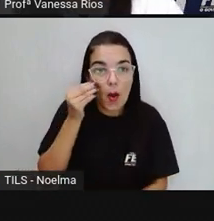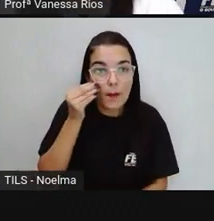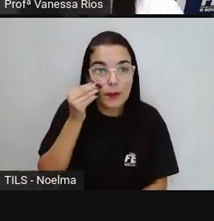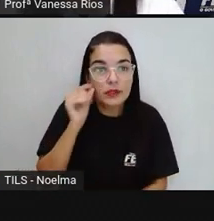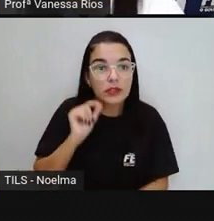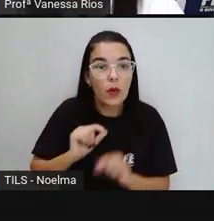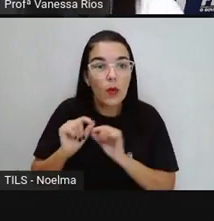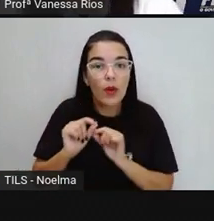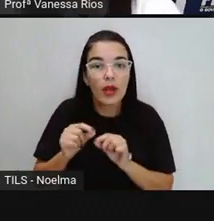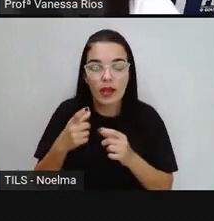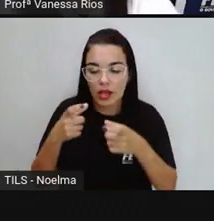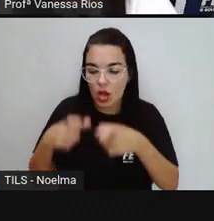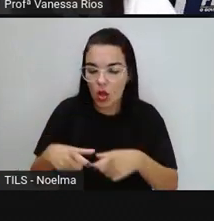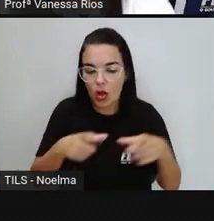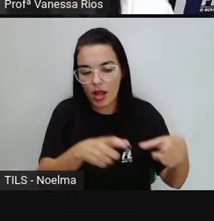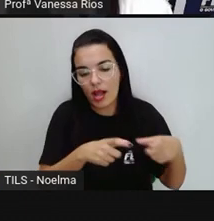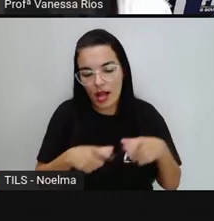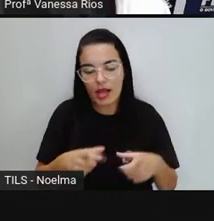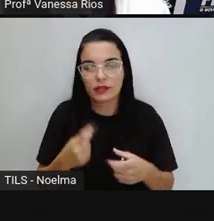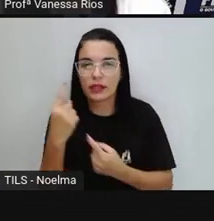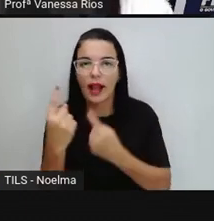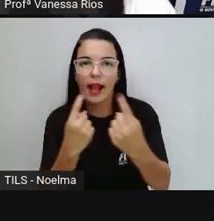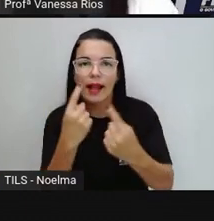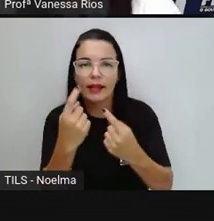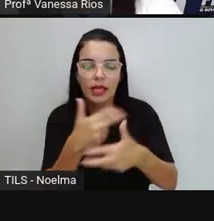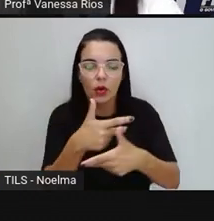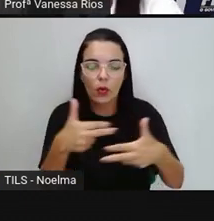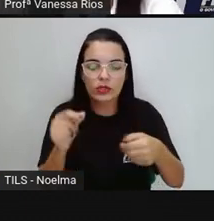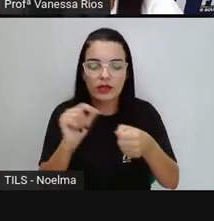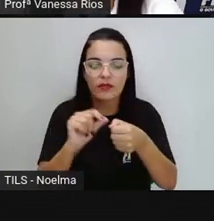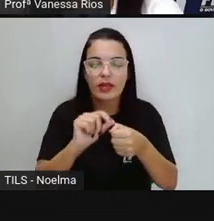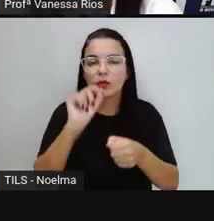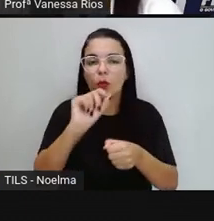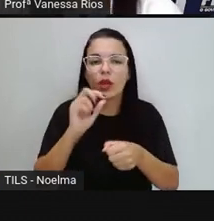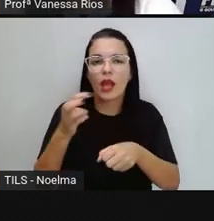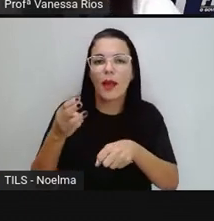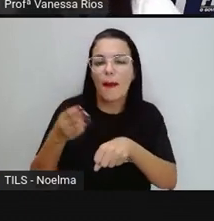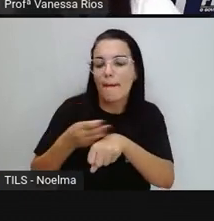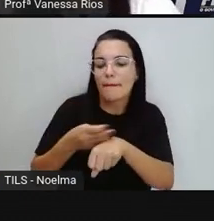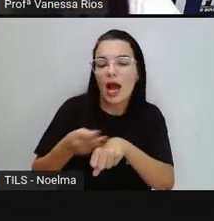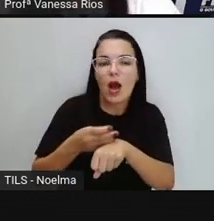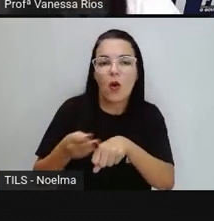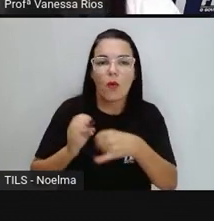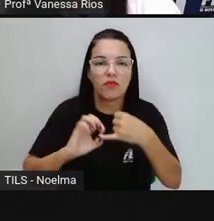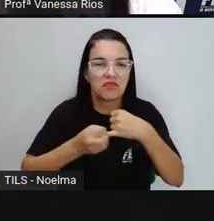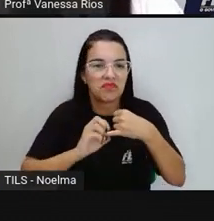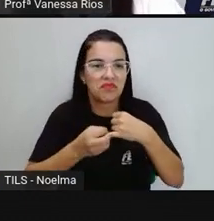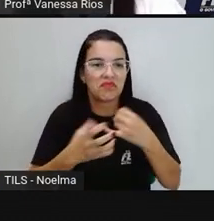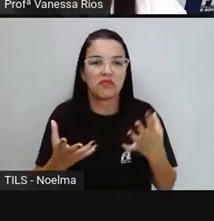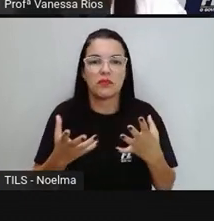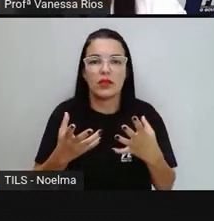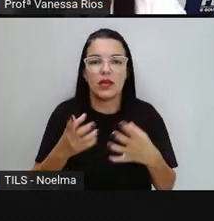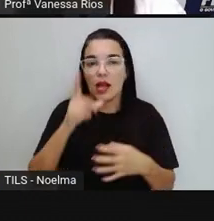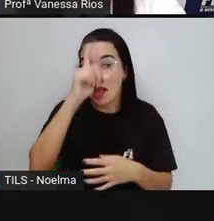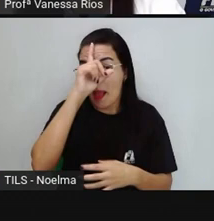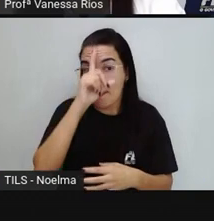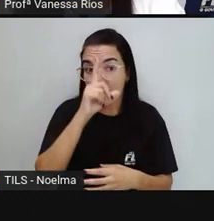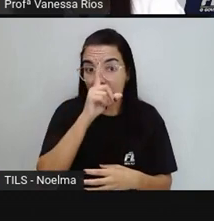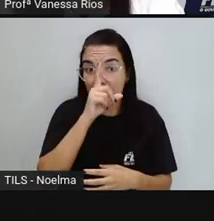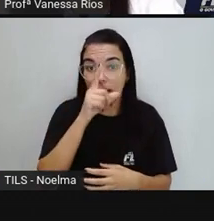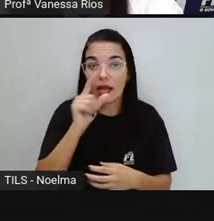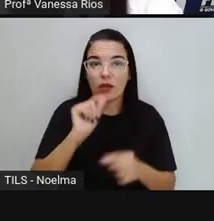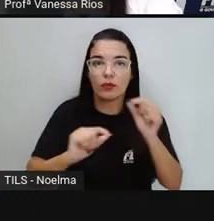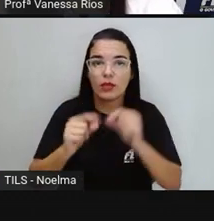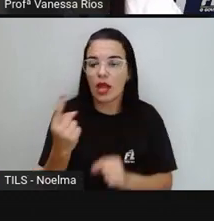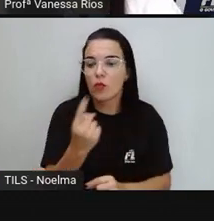localizado cada tipo aqui de produção. Então, a cor marrom para grãos, o amarelo para policultura, a